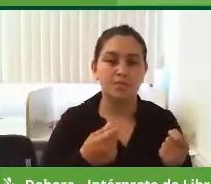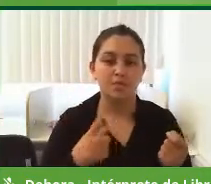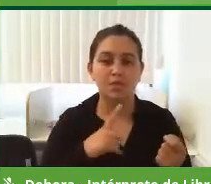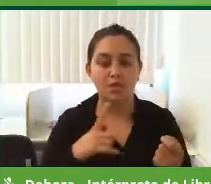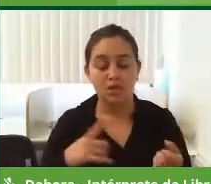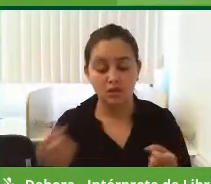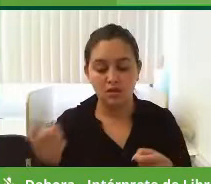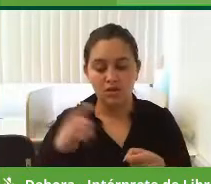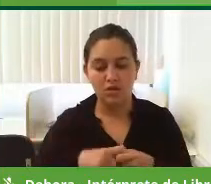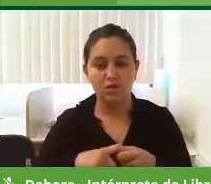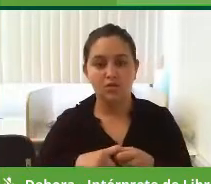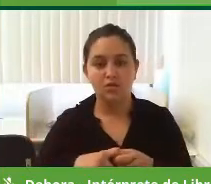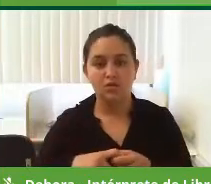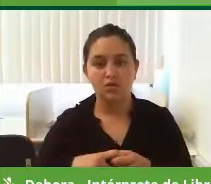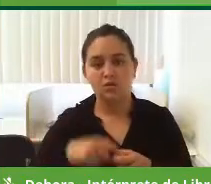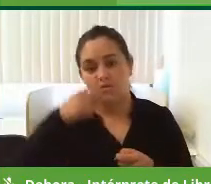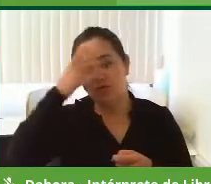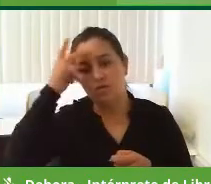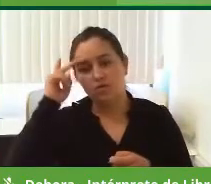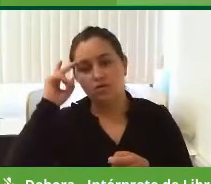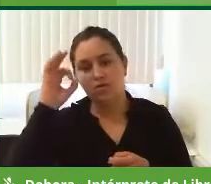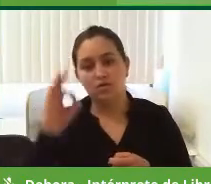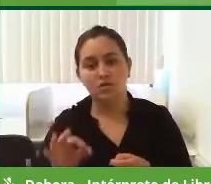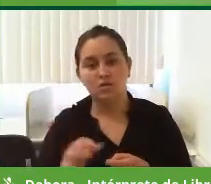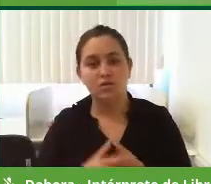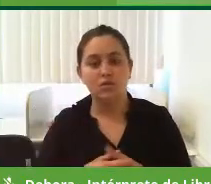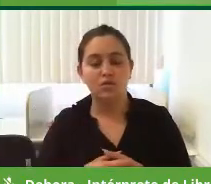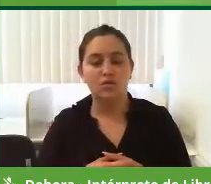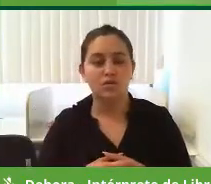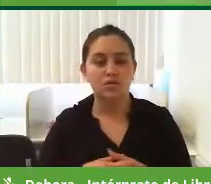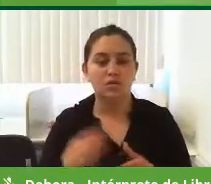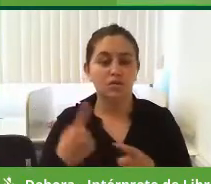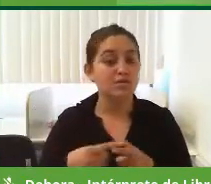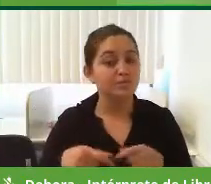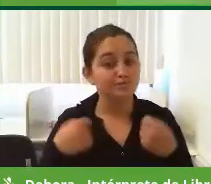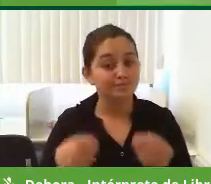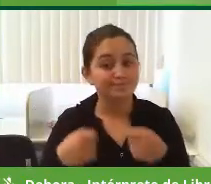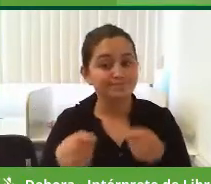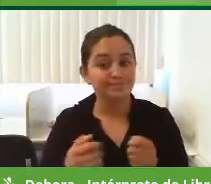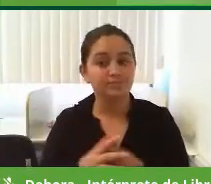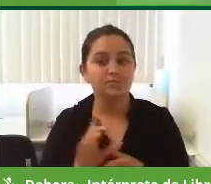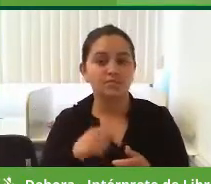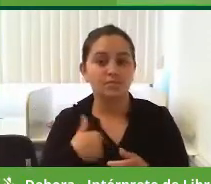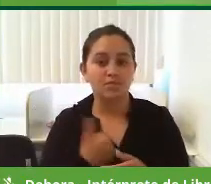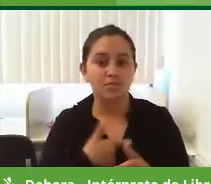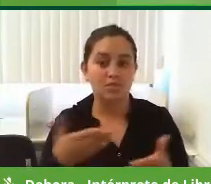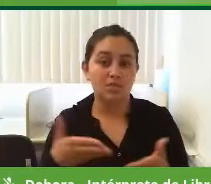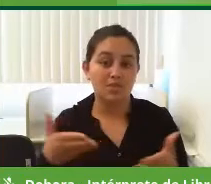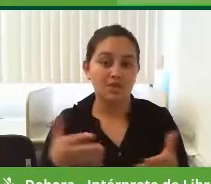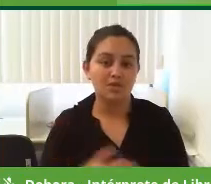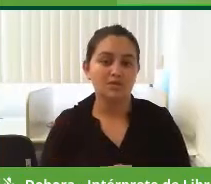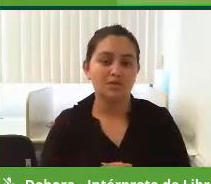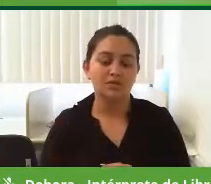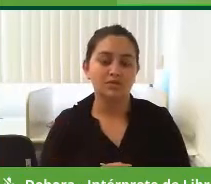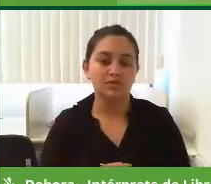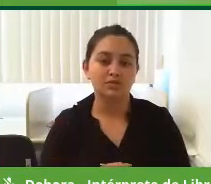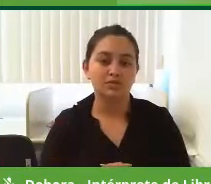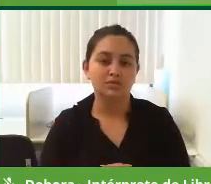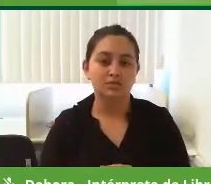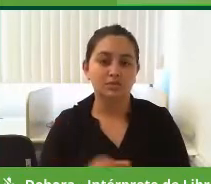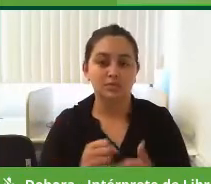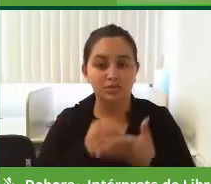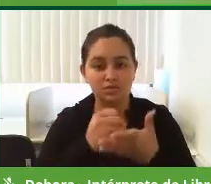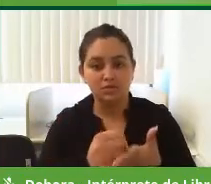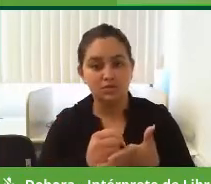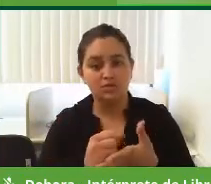se voltar para o ser humano com muito mais carinho, porque está precisando de nós agora, nesse momento. Está precisando de uma ajuda